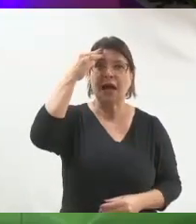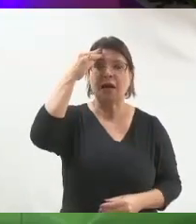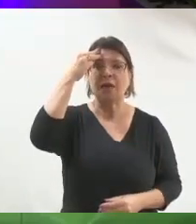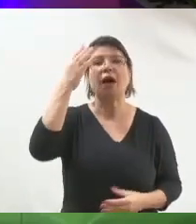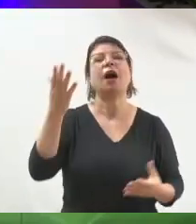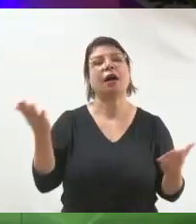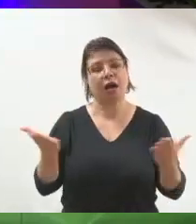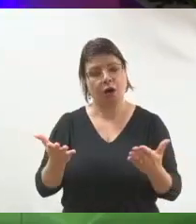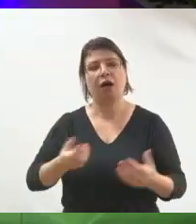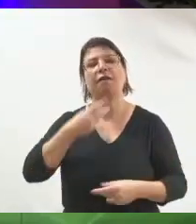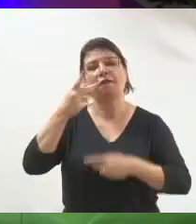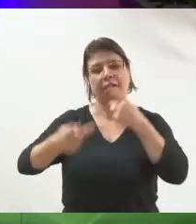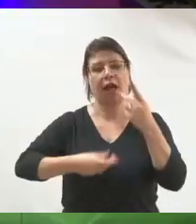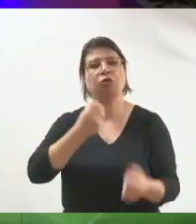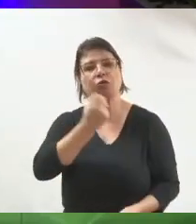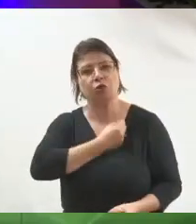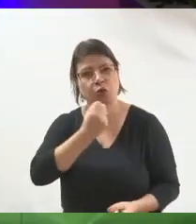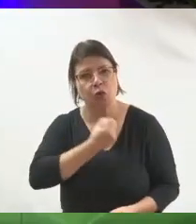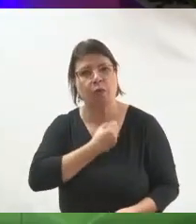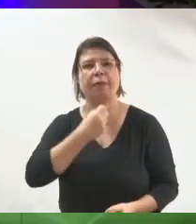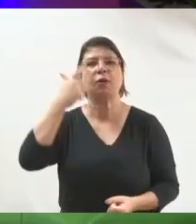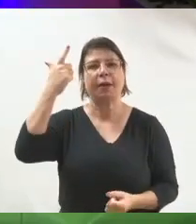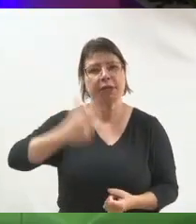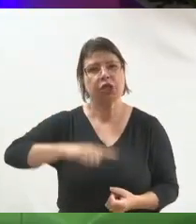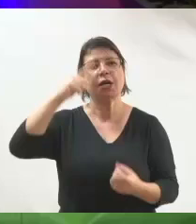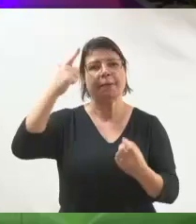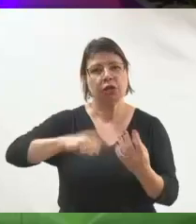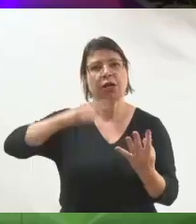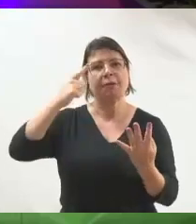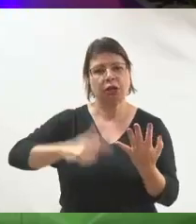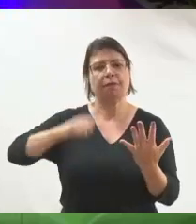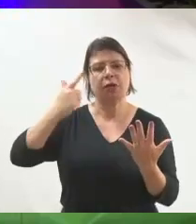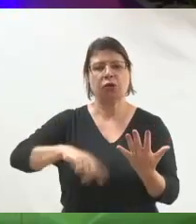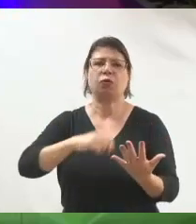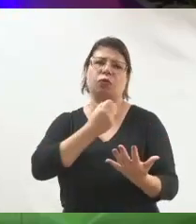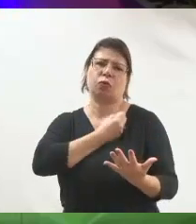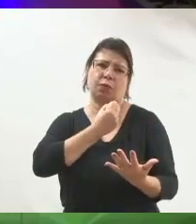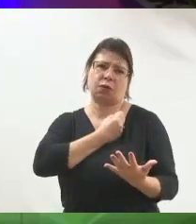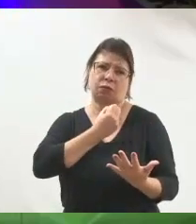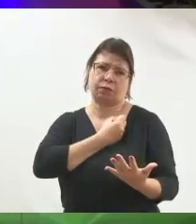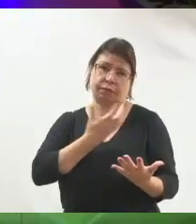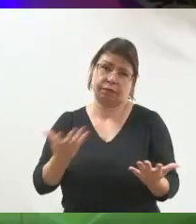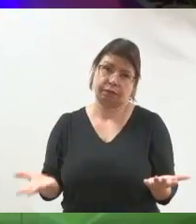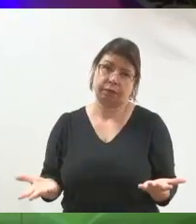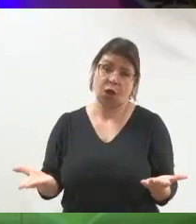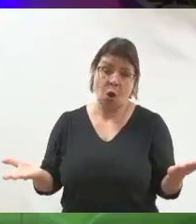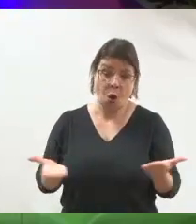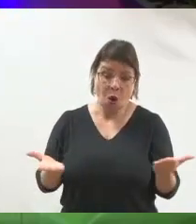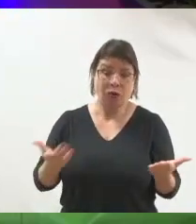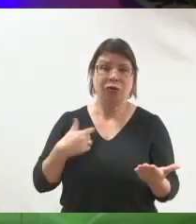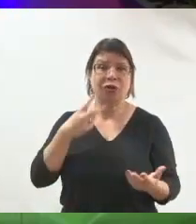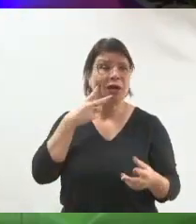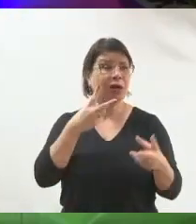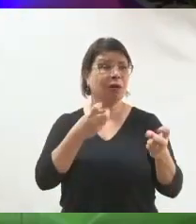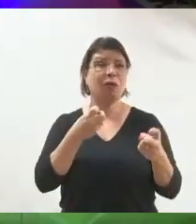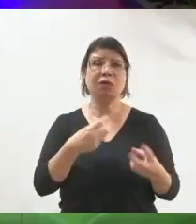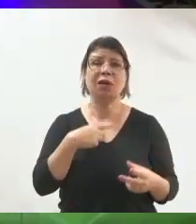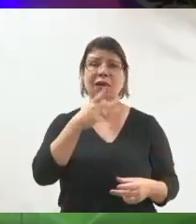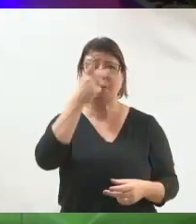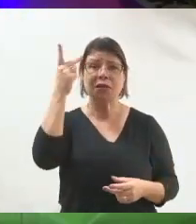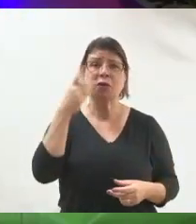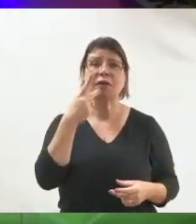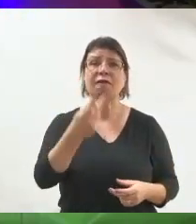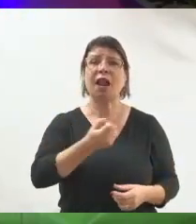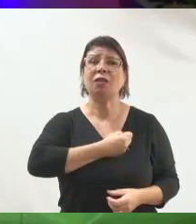o número, vai falar bastante. Eu estou vendo candidato hoje, em maio, preocupado em falar número. Além disso ser ilegal, não